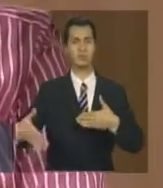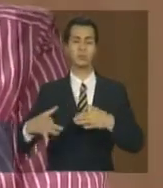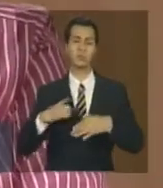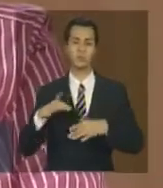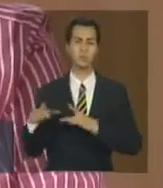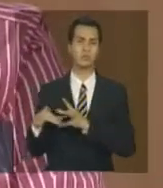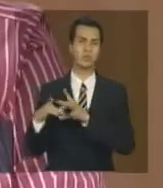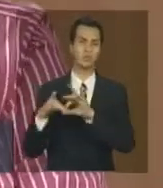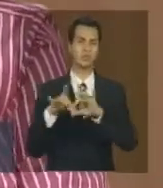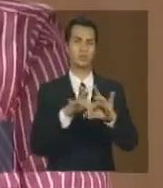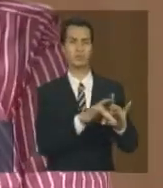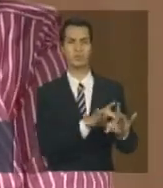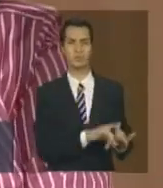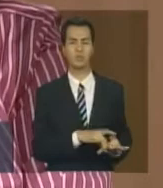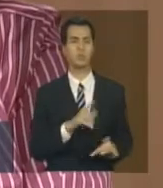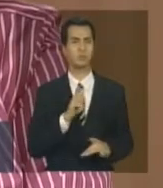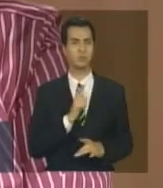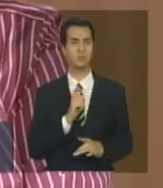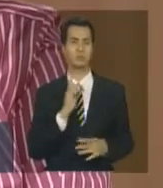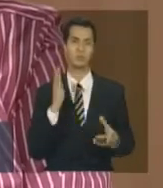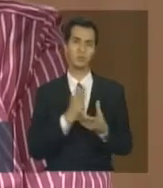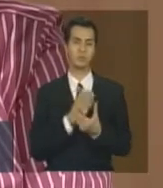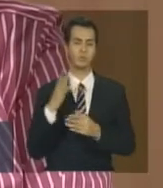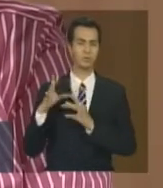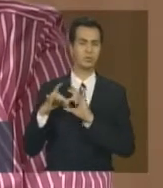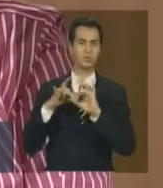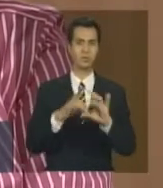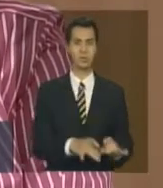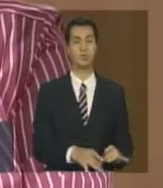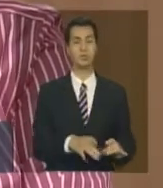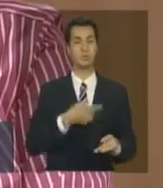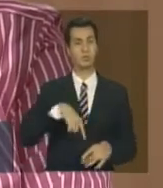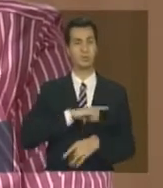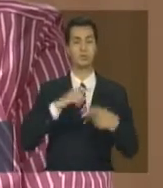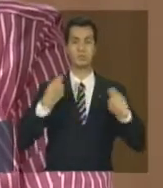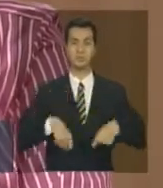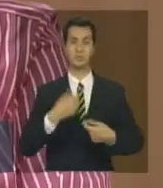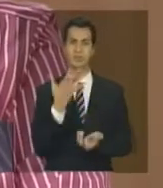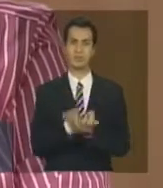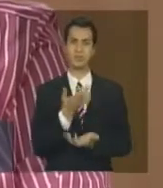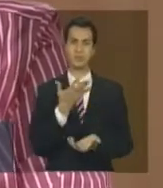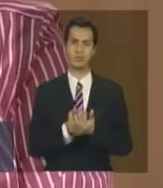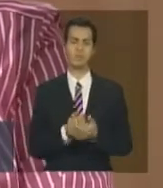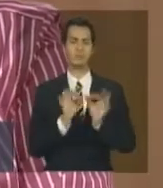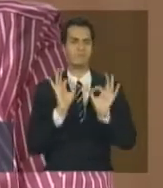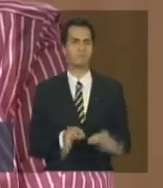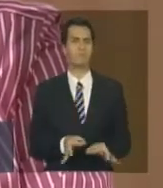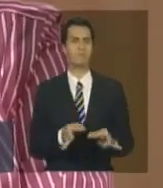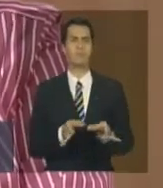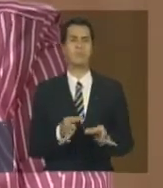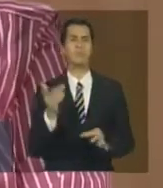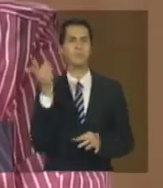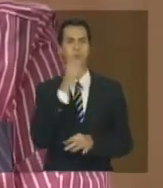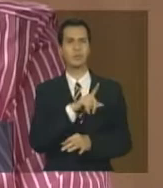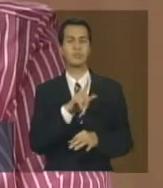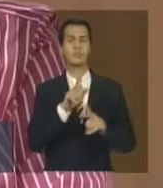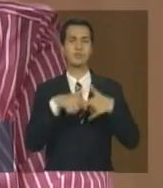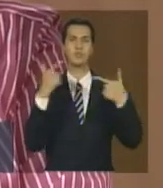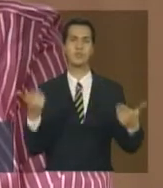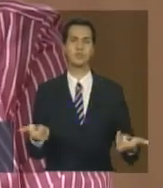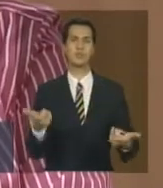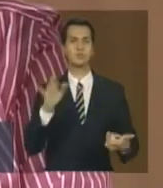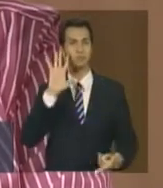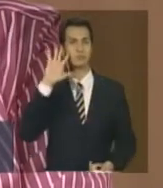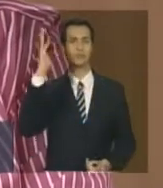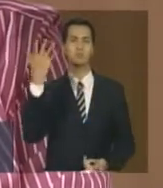as coisas se conversam e é importante que a gente tenha essa base de dados atualizada para auxiliar inclusive o processo de tomar a decisão